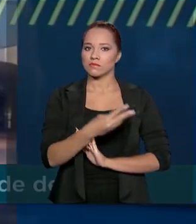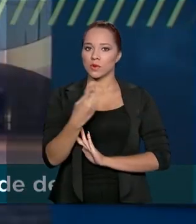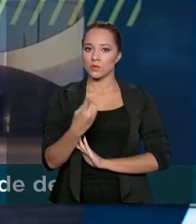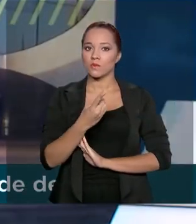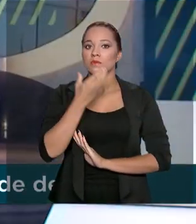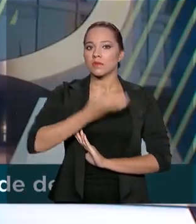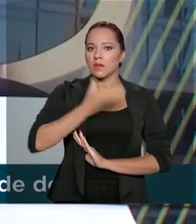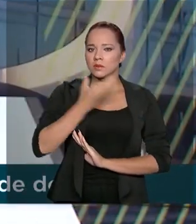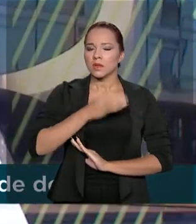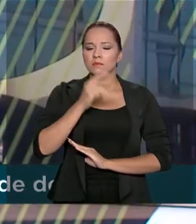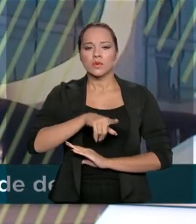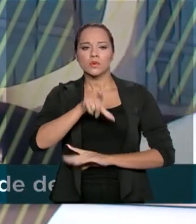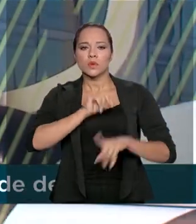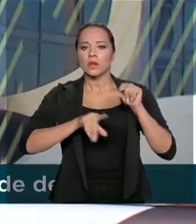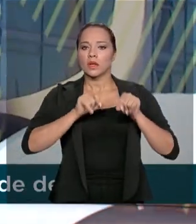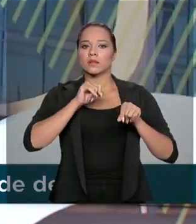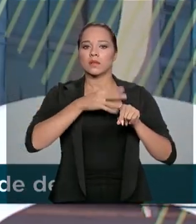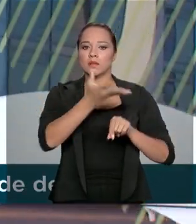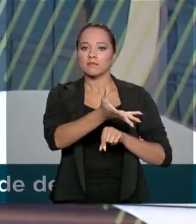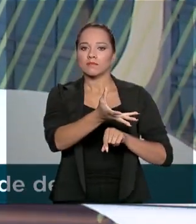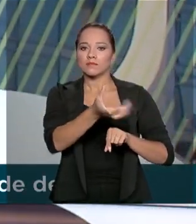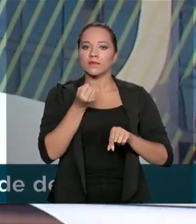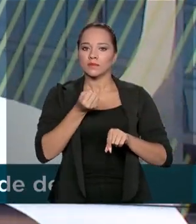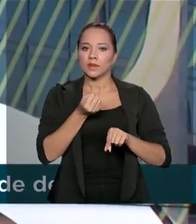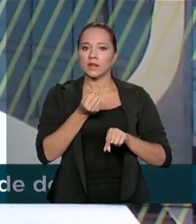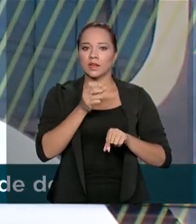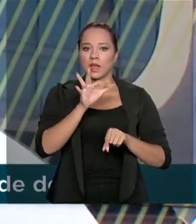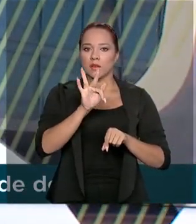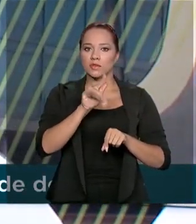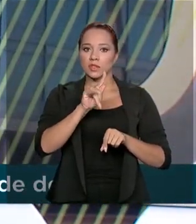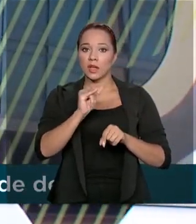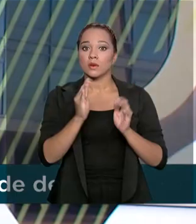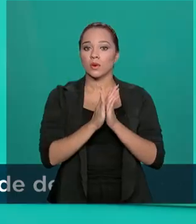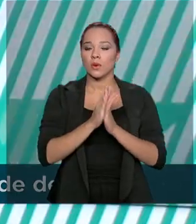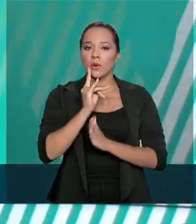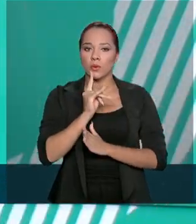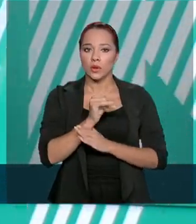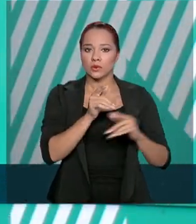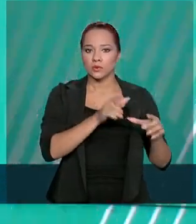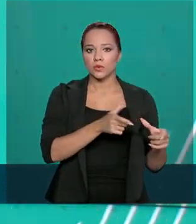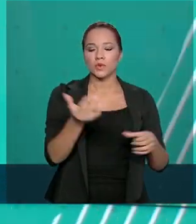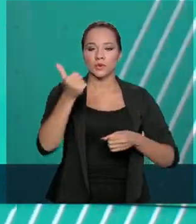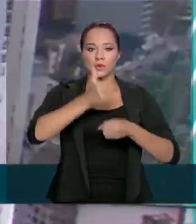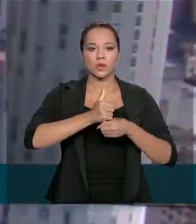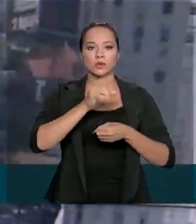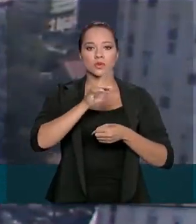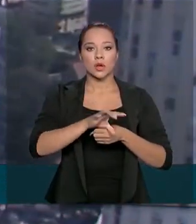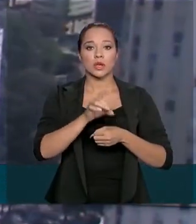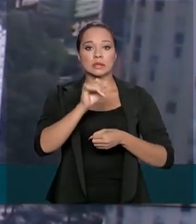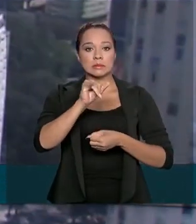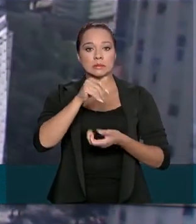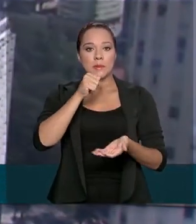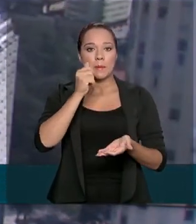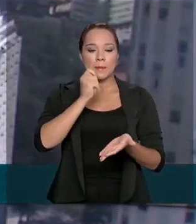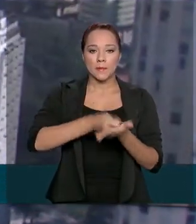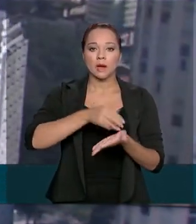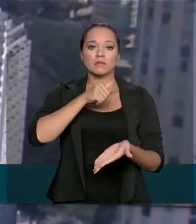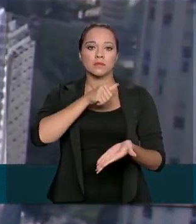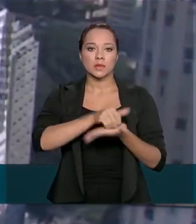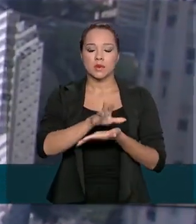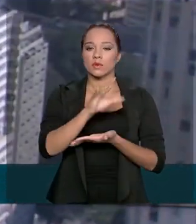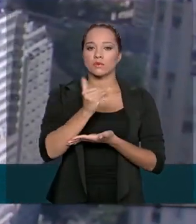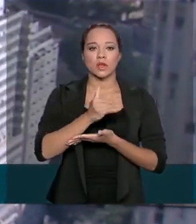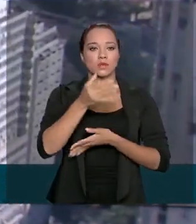optar por receber o saque aniversário do FGTS, no lugar do saque rescisão, que é pago somente em demissão sem justa causa.